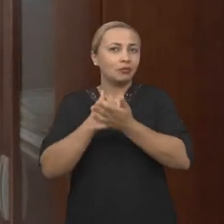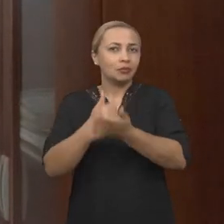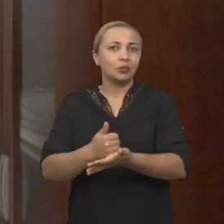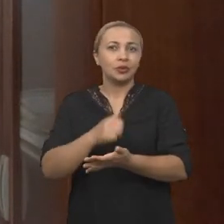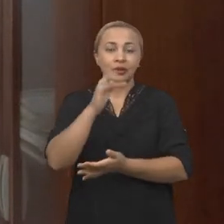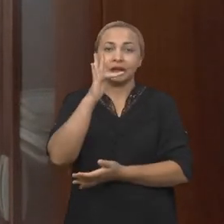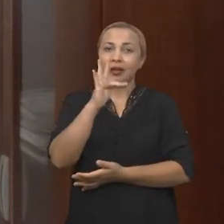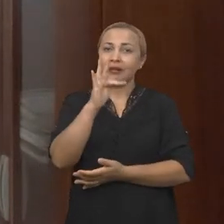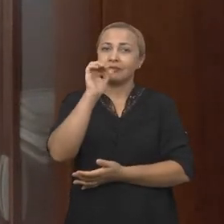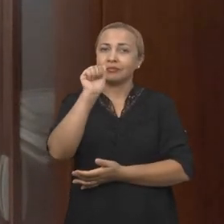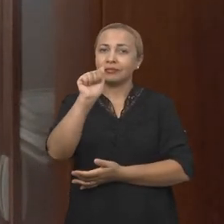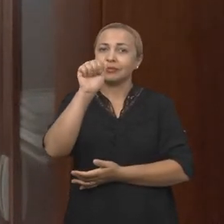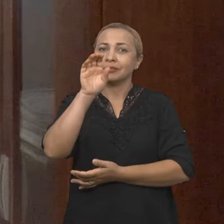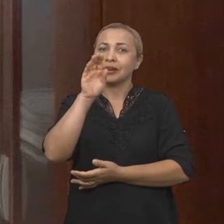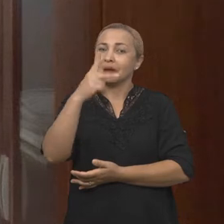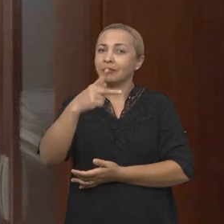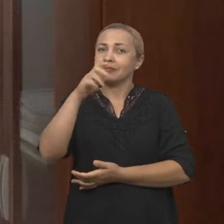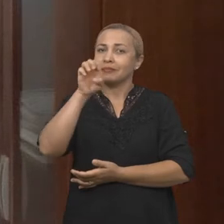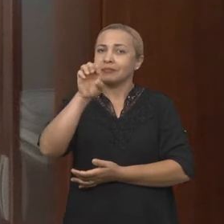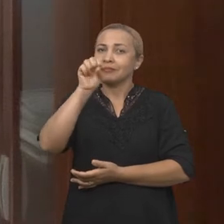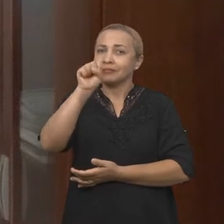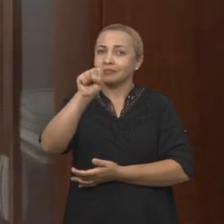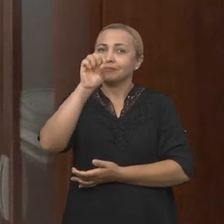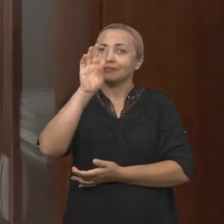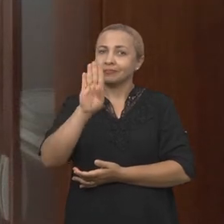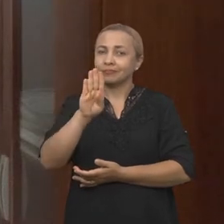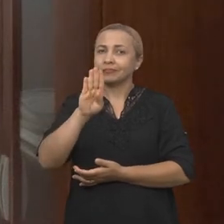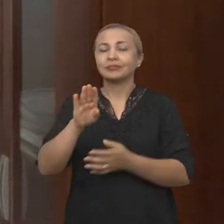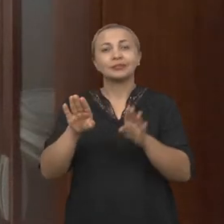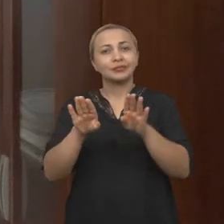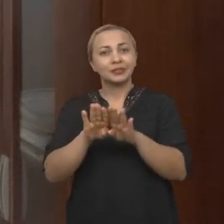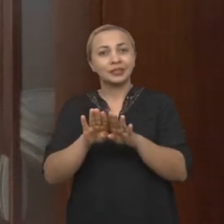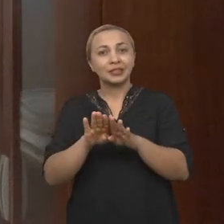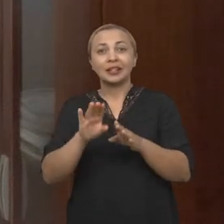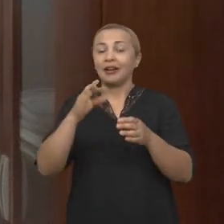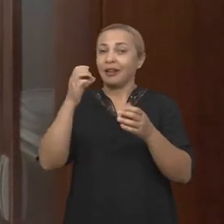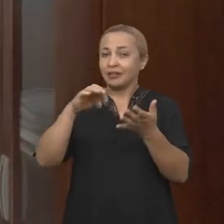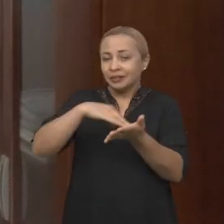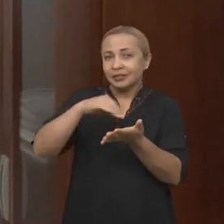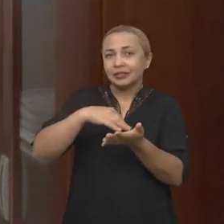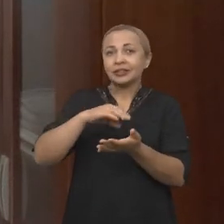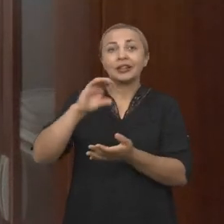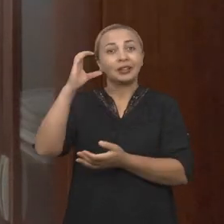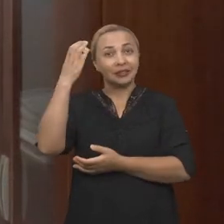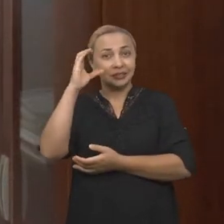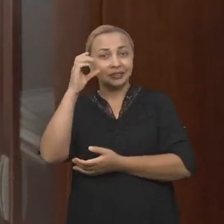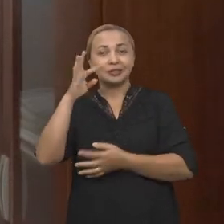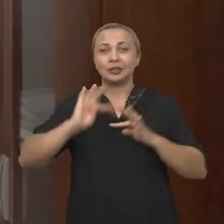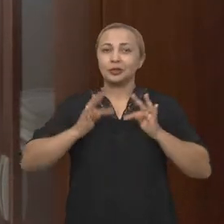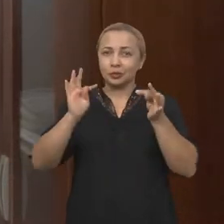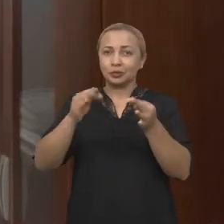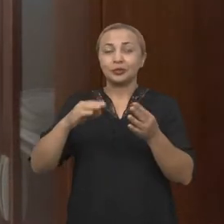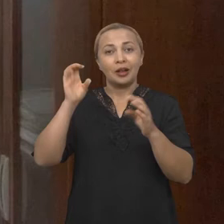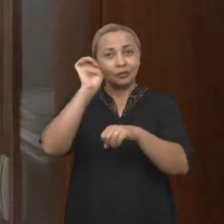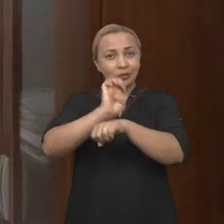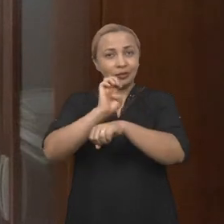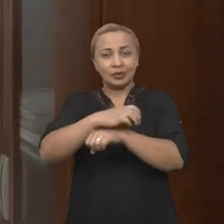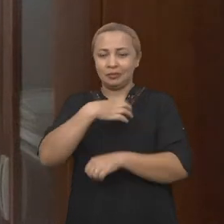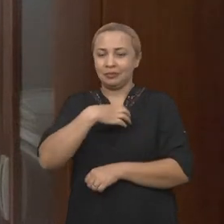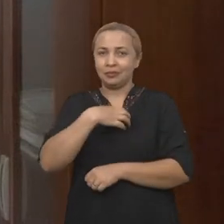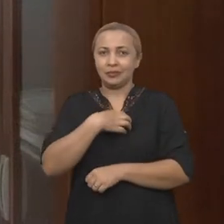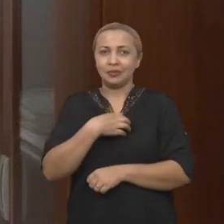FAPESB, da FAPESB, do FINEP e da Secretaria de Ciência e Tecnologia do Estado da Bahia, com